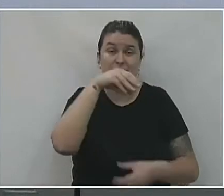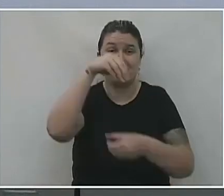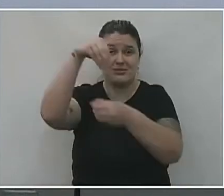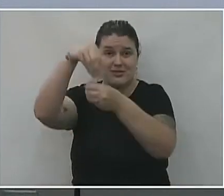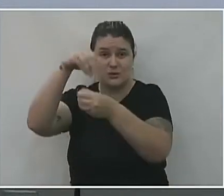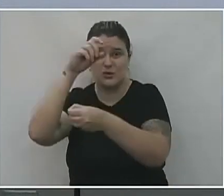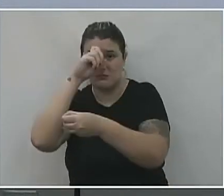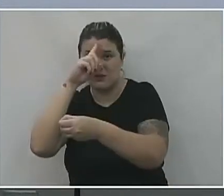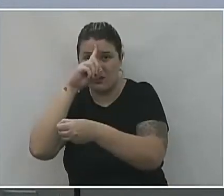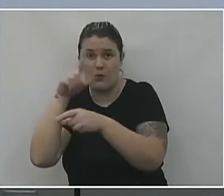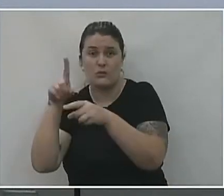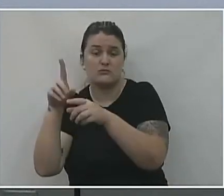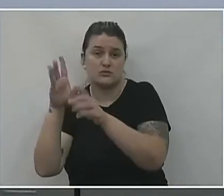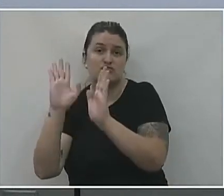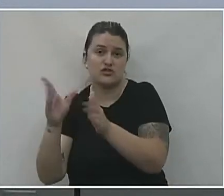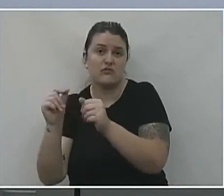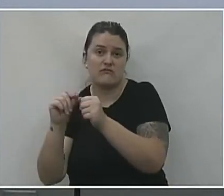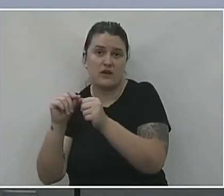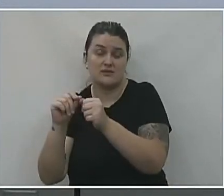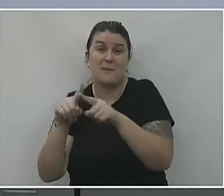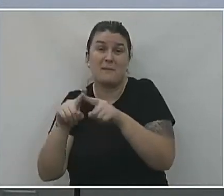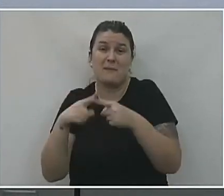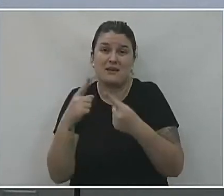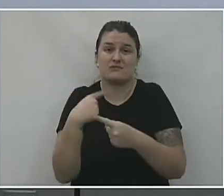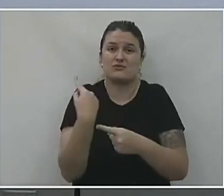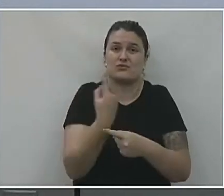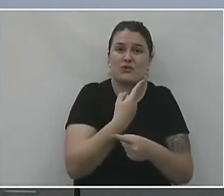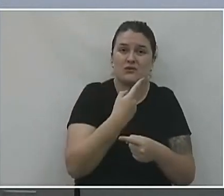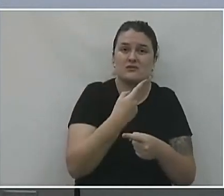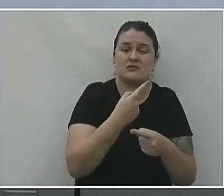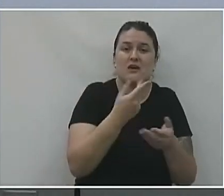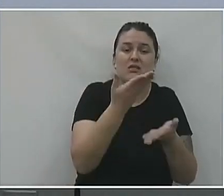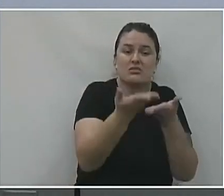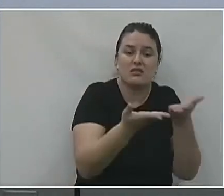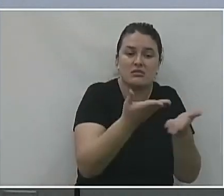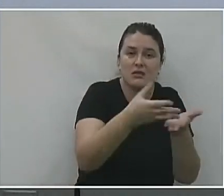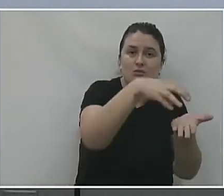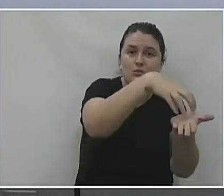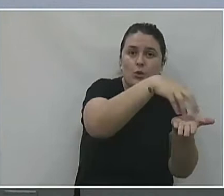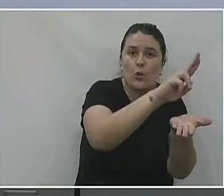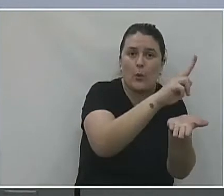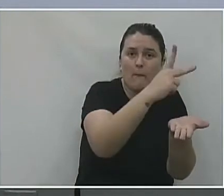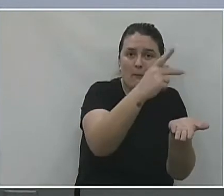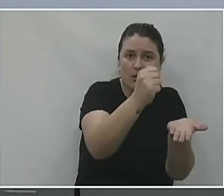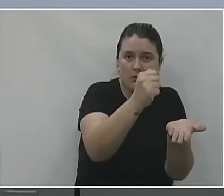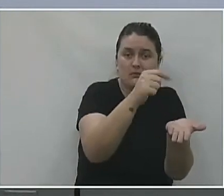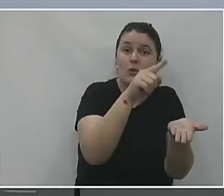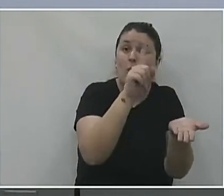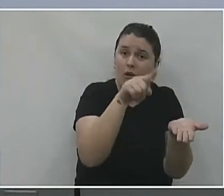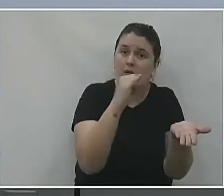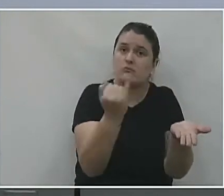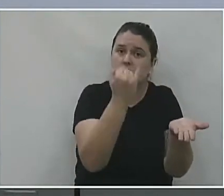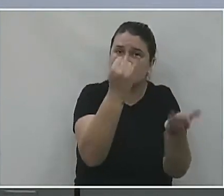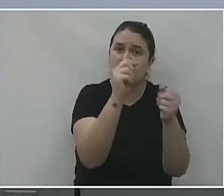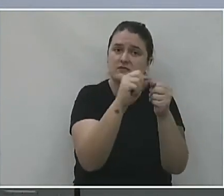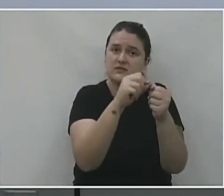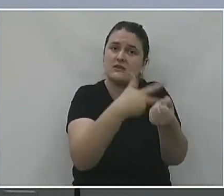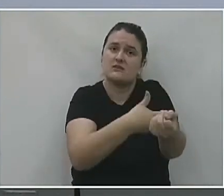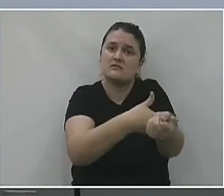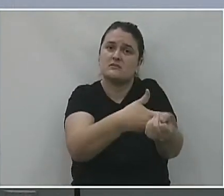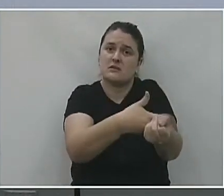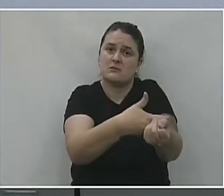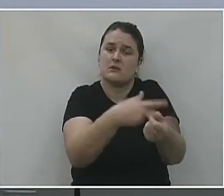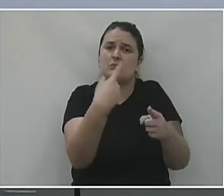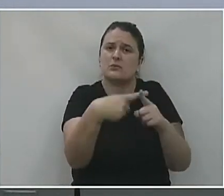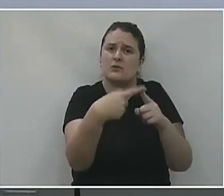Mas para quem está com o paciente na UPA, que não está preparada para essa situação, isso aqui é importantíssimo para não dar